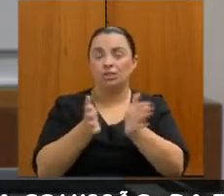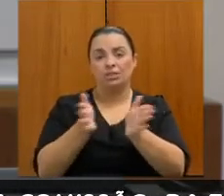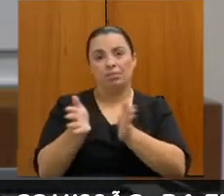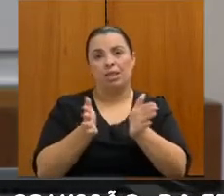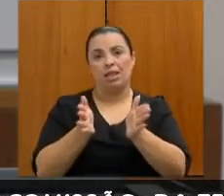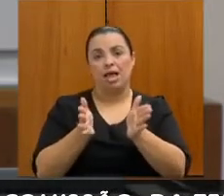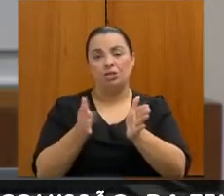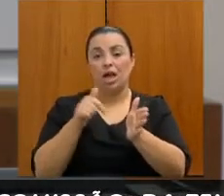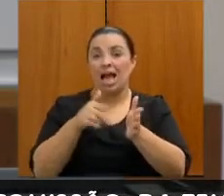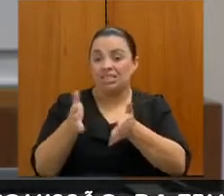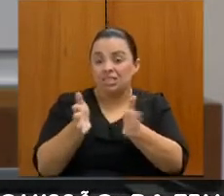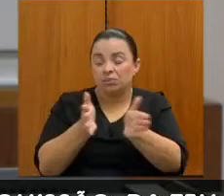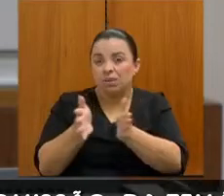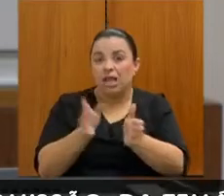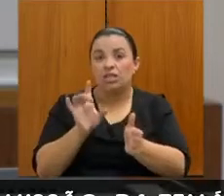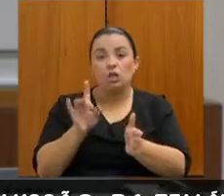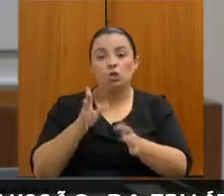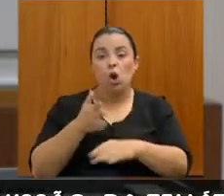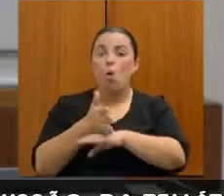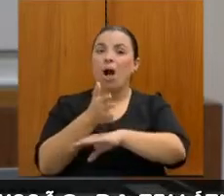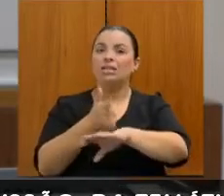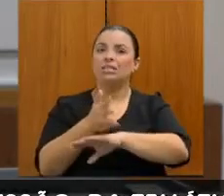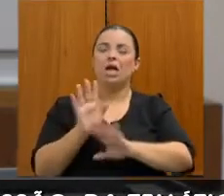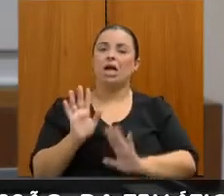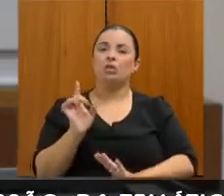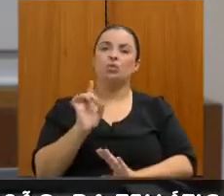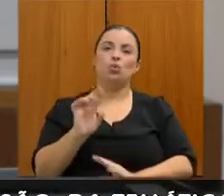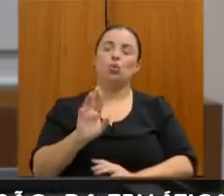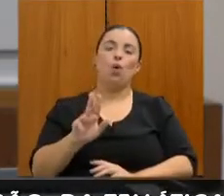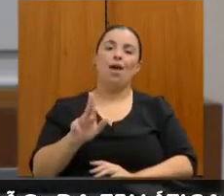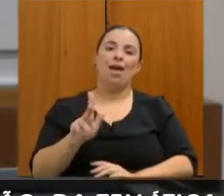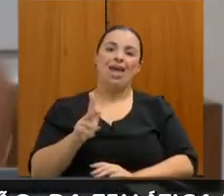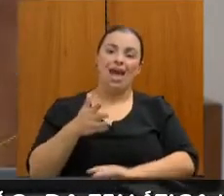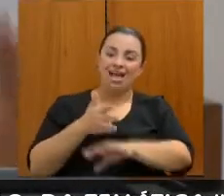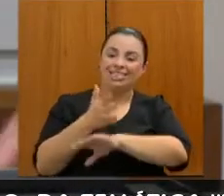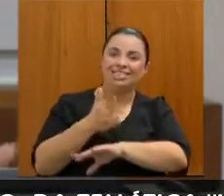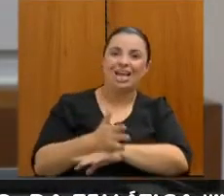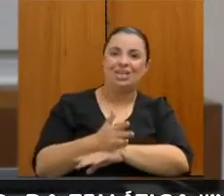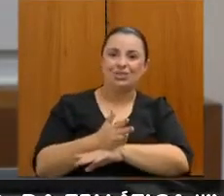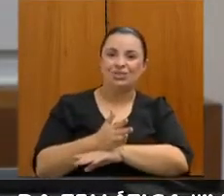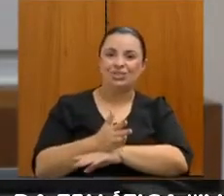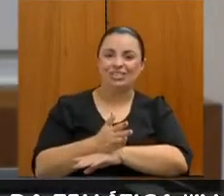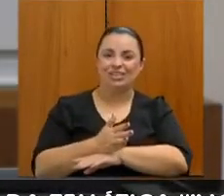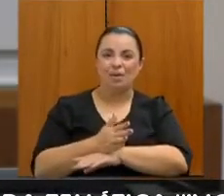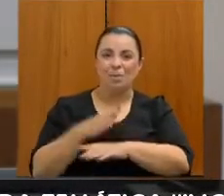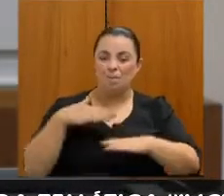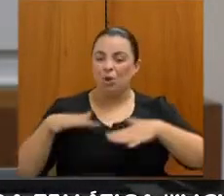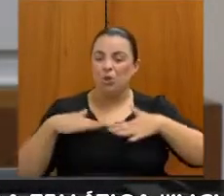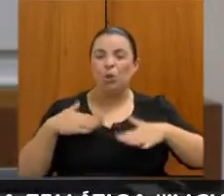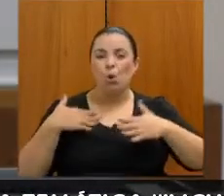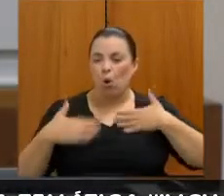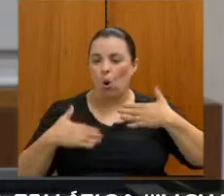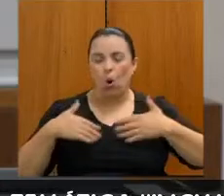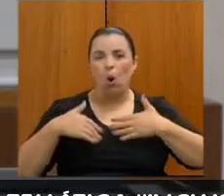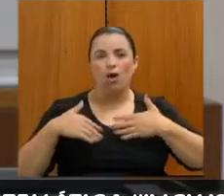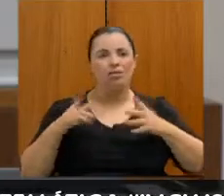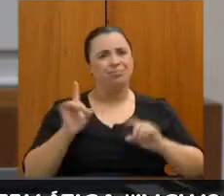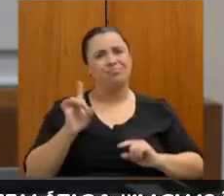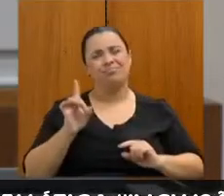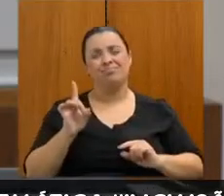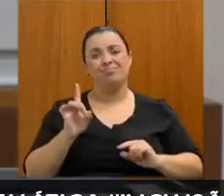acessibilidade não é só o acesso de desenvolvimento motor, de acesso a uma rampa, mas de acesso